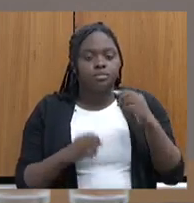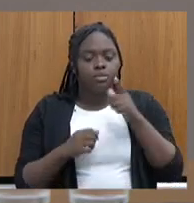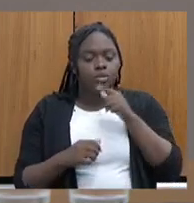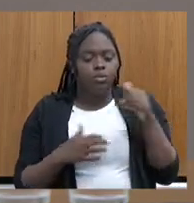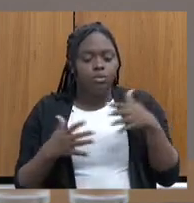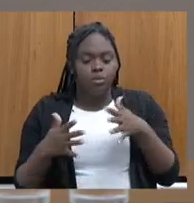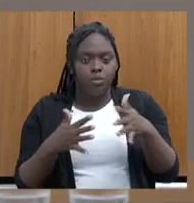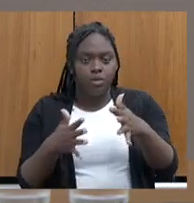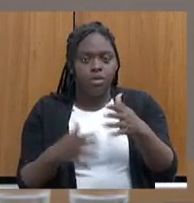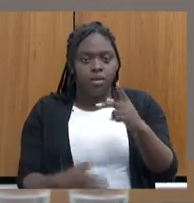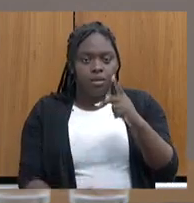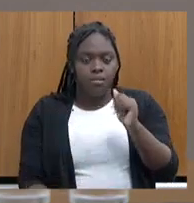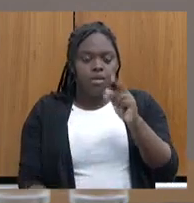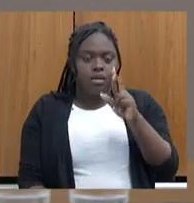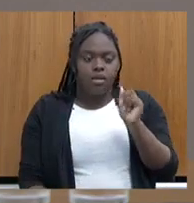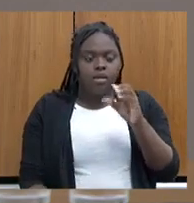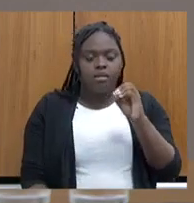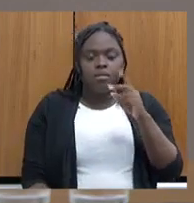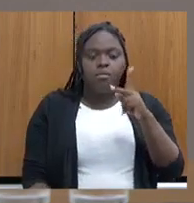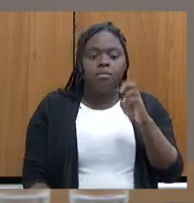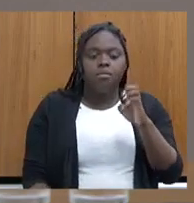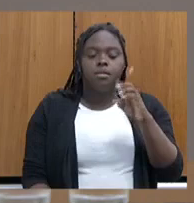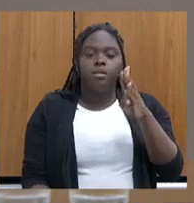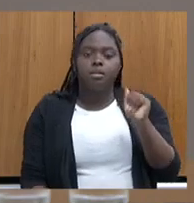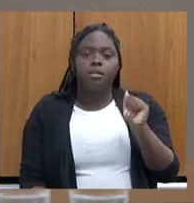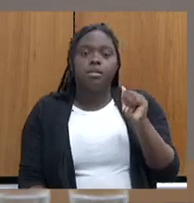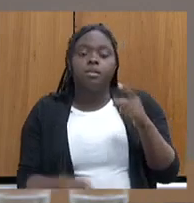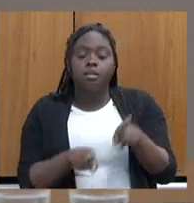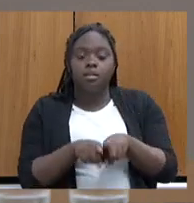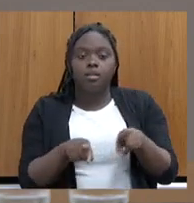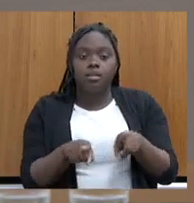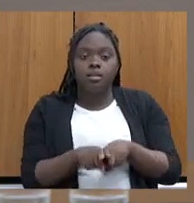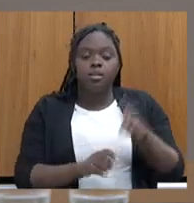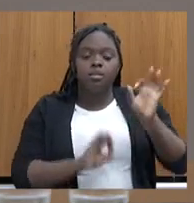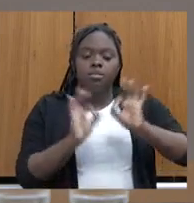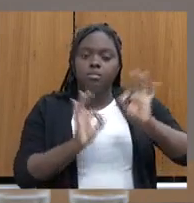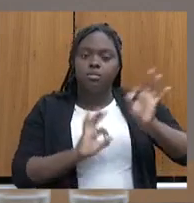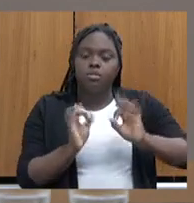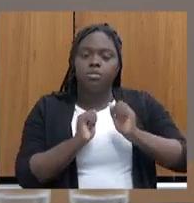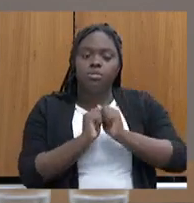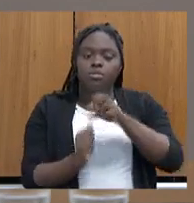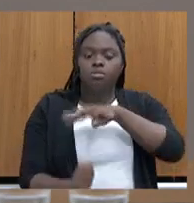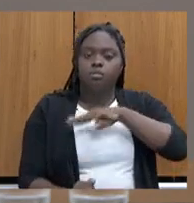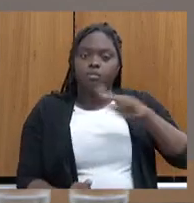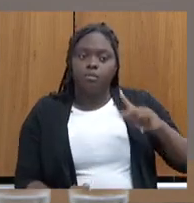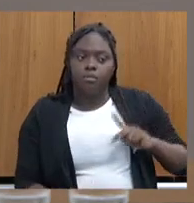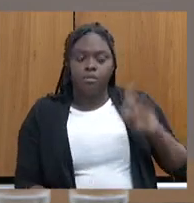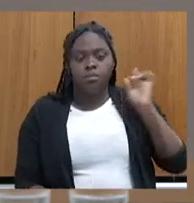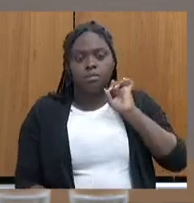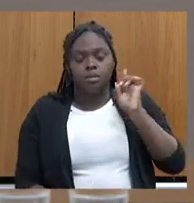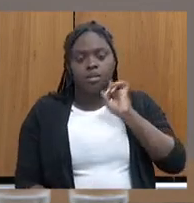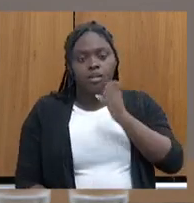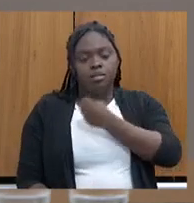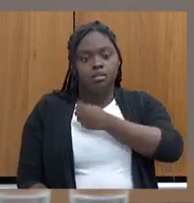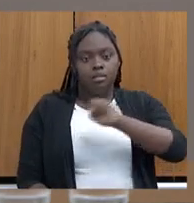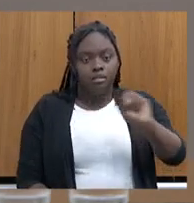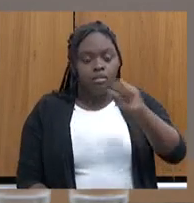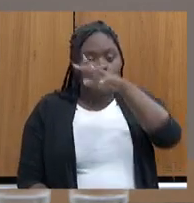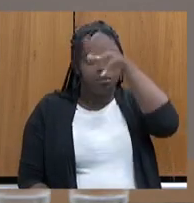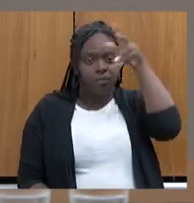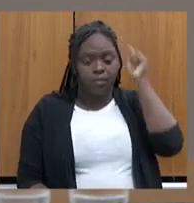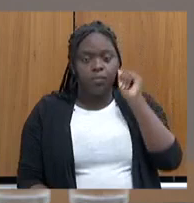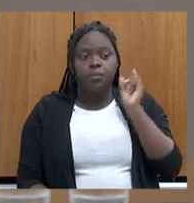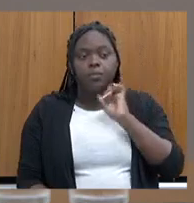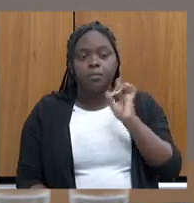Inclusive, nós estamos acabando o projeto à definição, junto com o Ministério Público de Minas Gerais e a Defensoria Pública de Minas Gerais